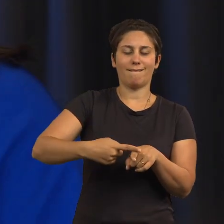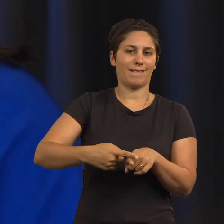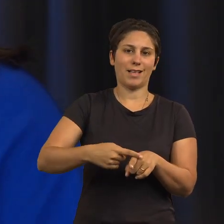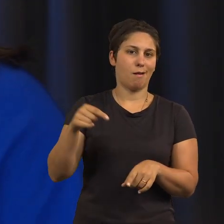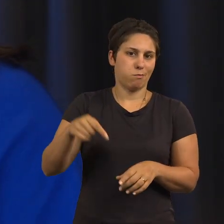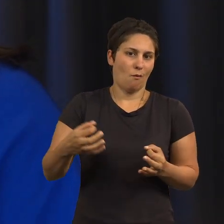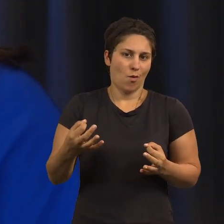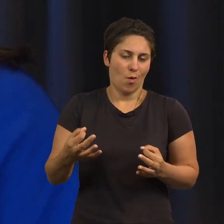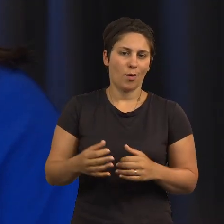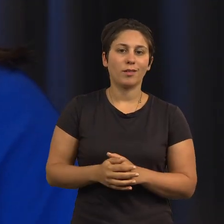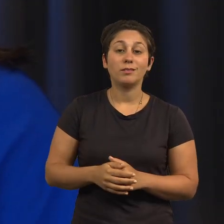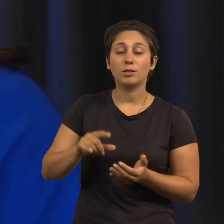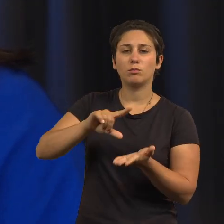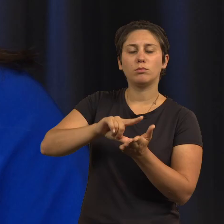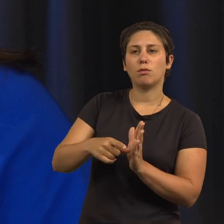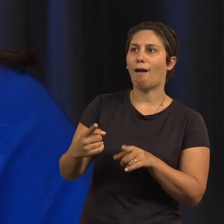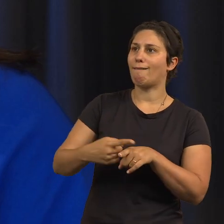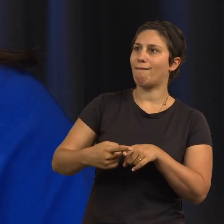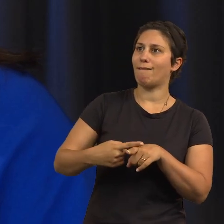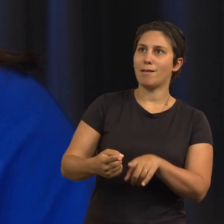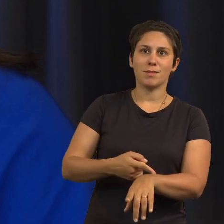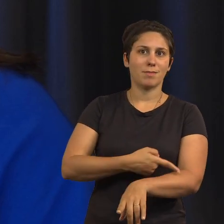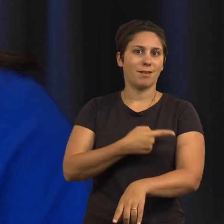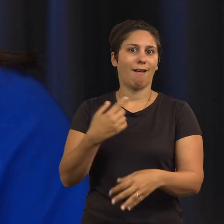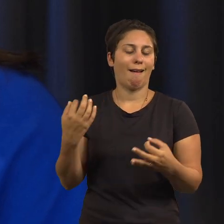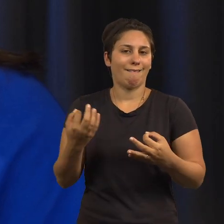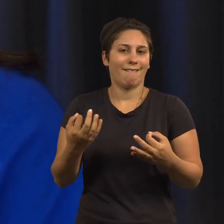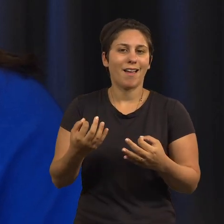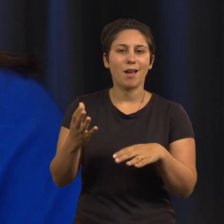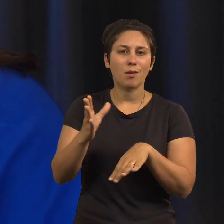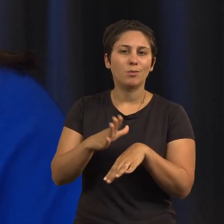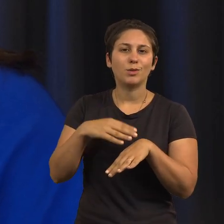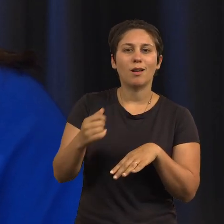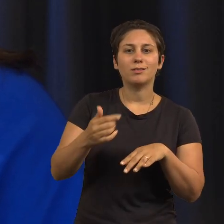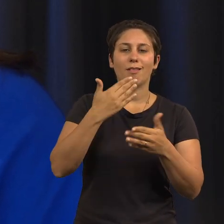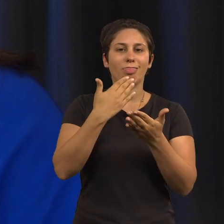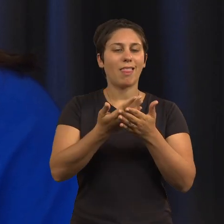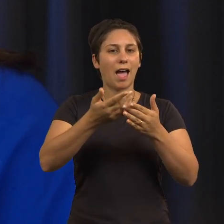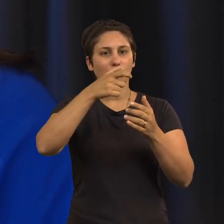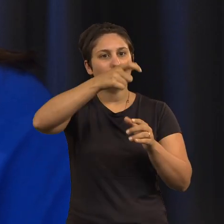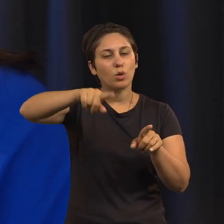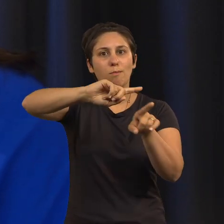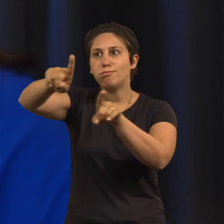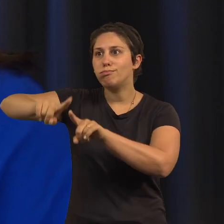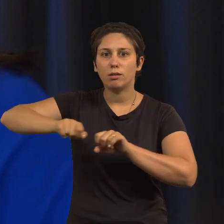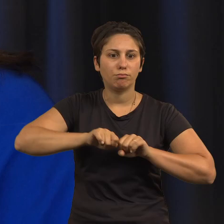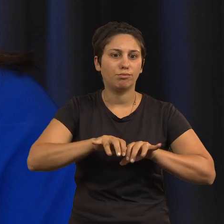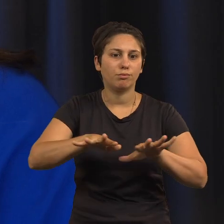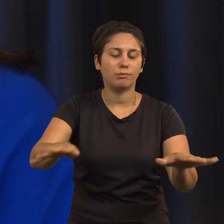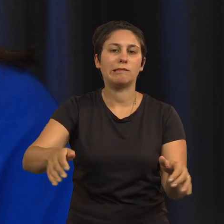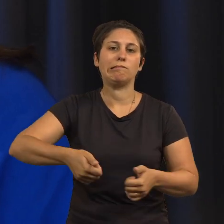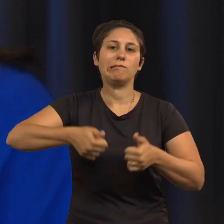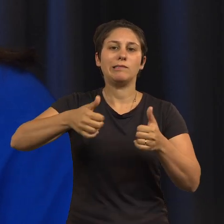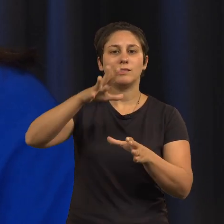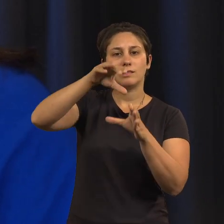Está a ser um projeto muito, muito interessante porque estamos a conseguir chegar a vários públicos, especificamente aqui na Escola Superior de Educação,